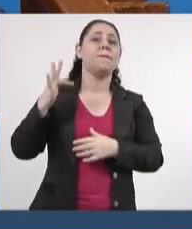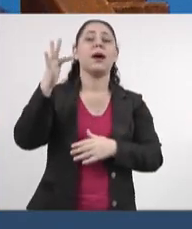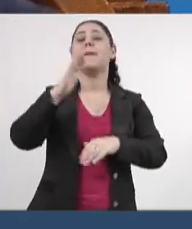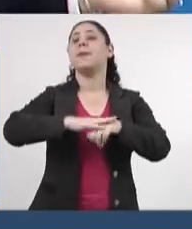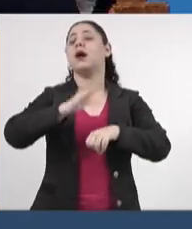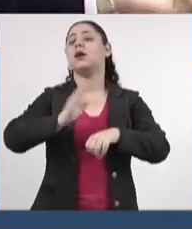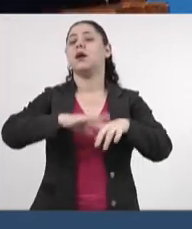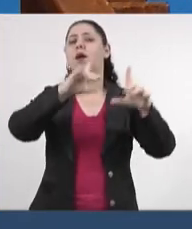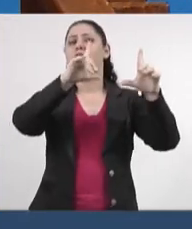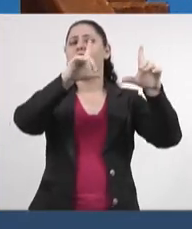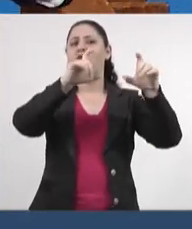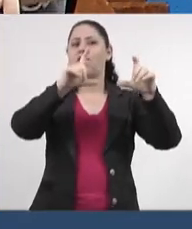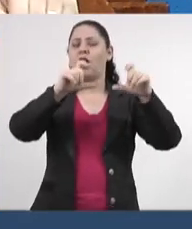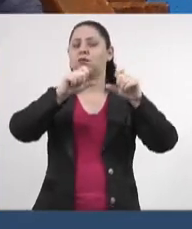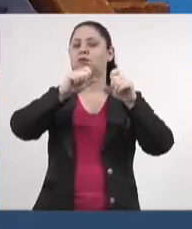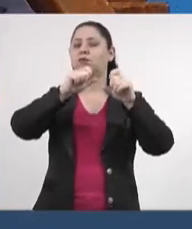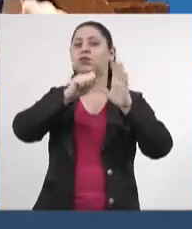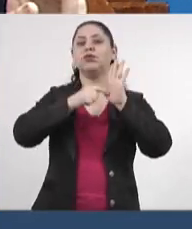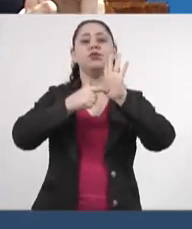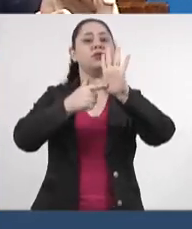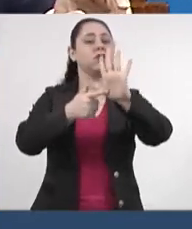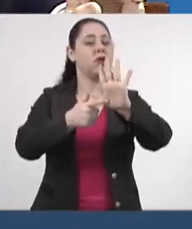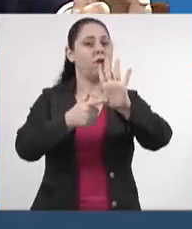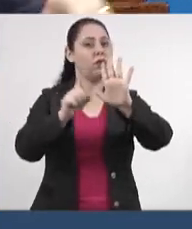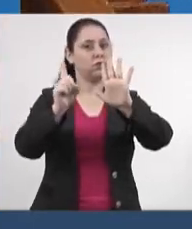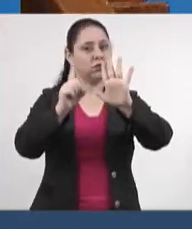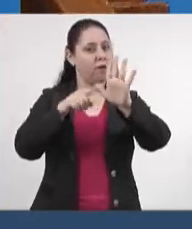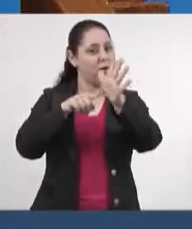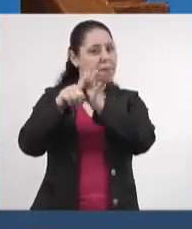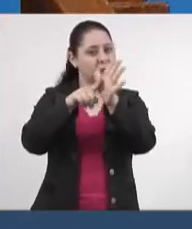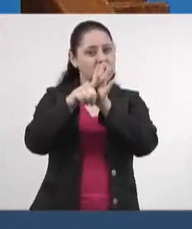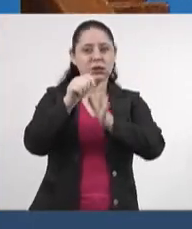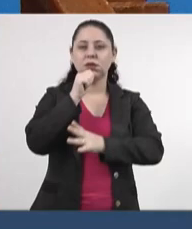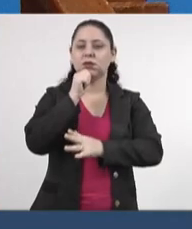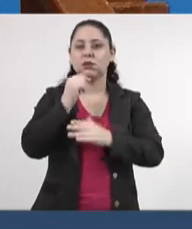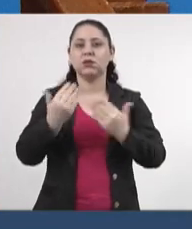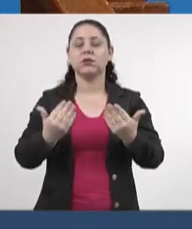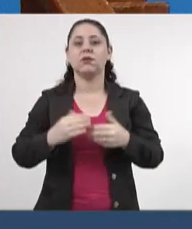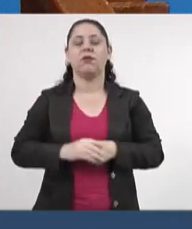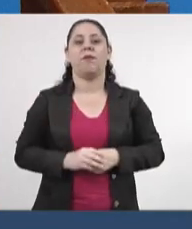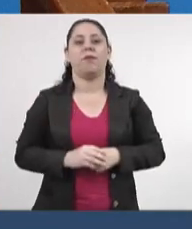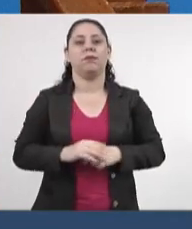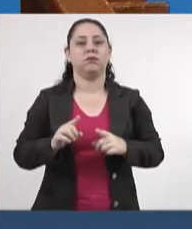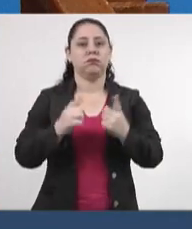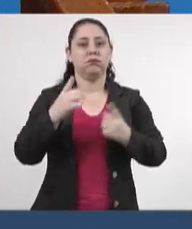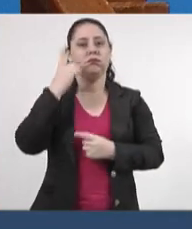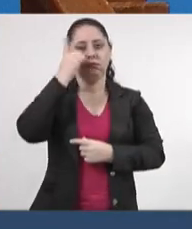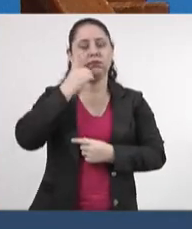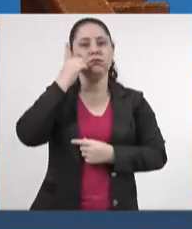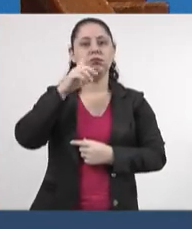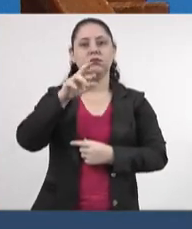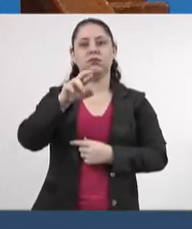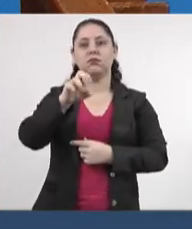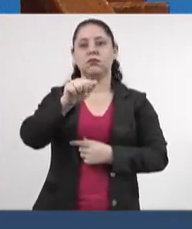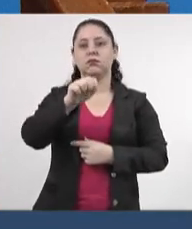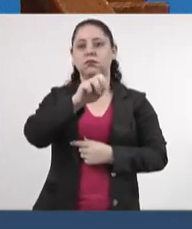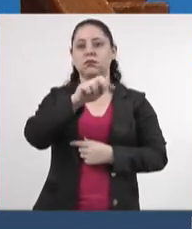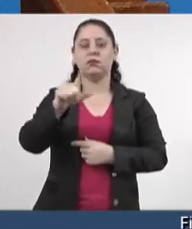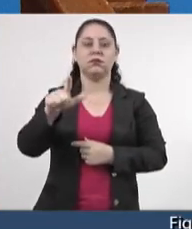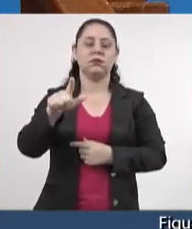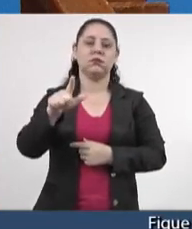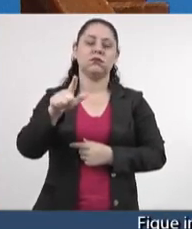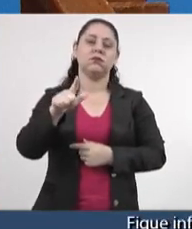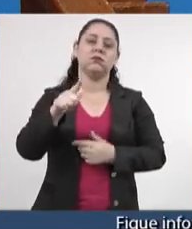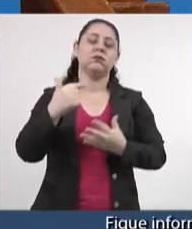imagens que vazaram, não foram apuradas ainda. Mas, deputado Rafael Tavares, quando eu